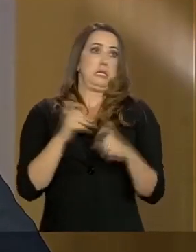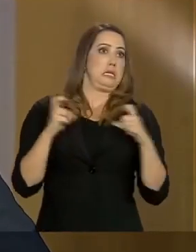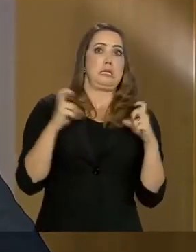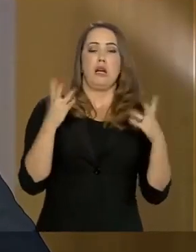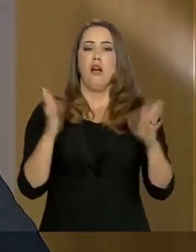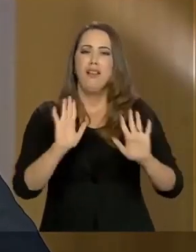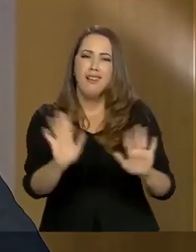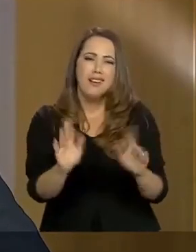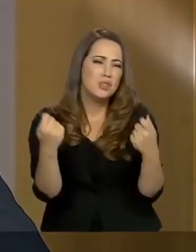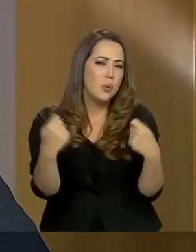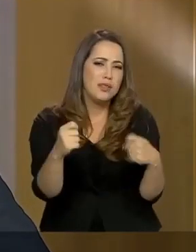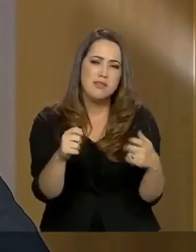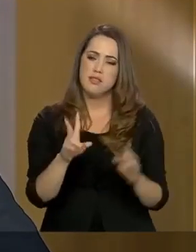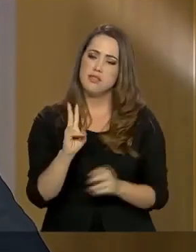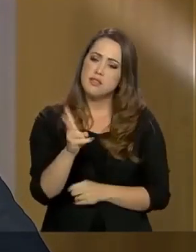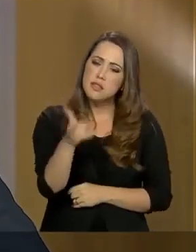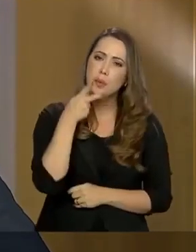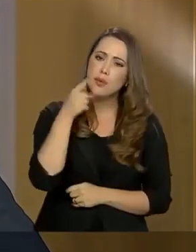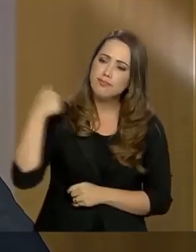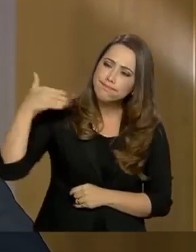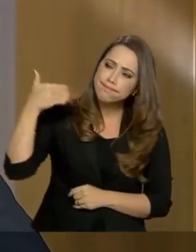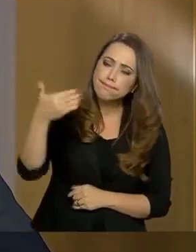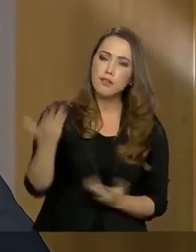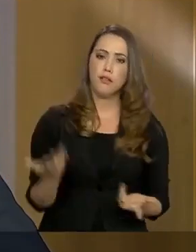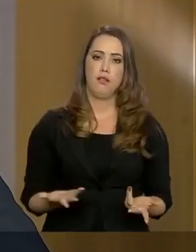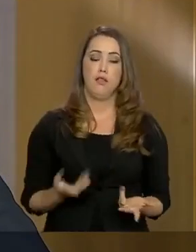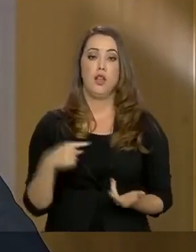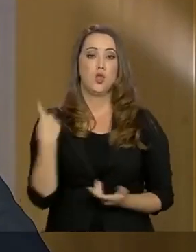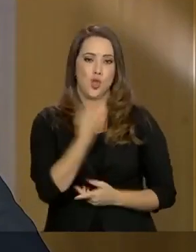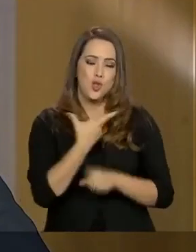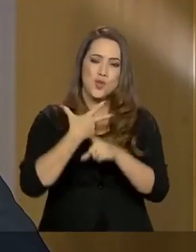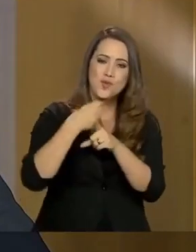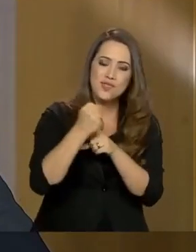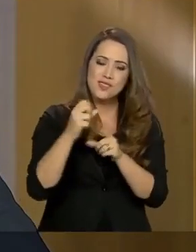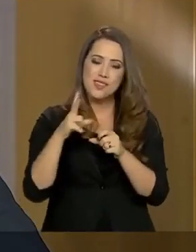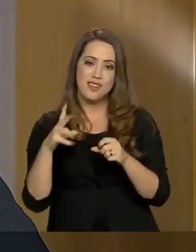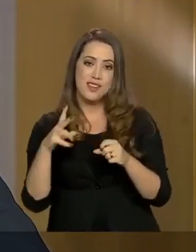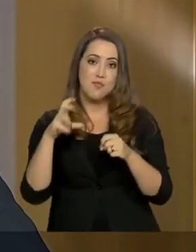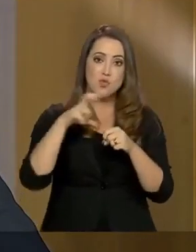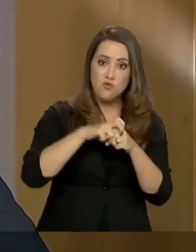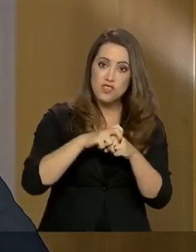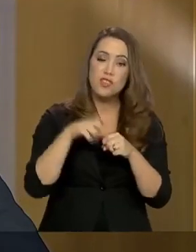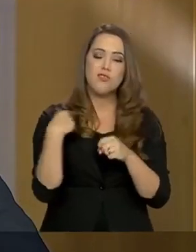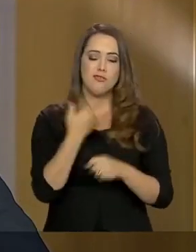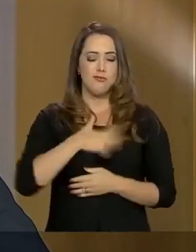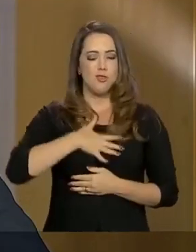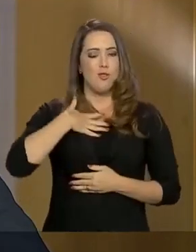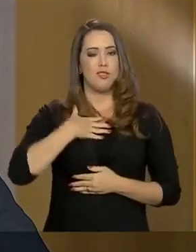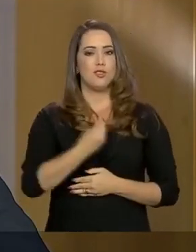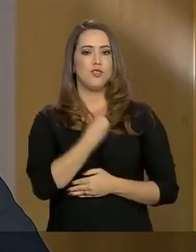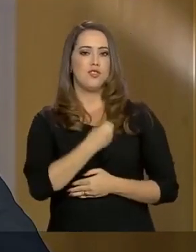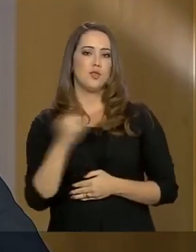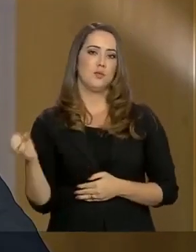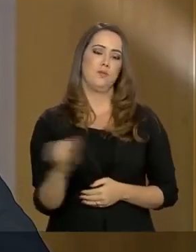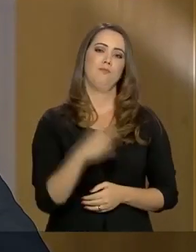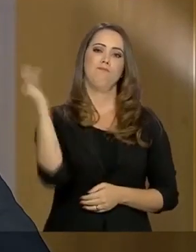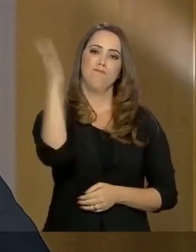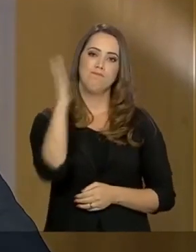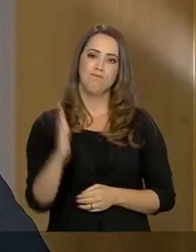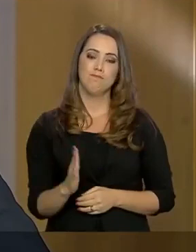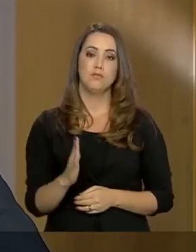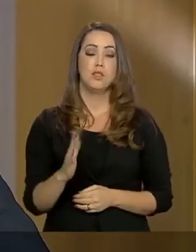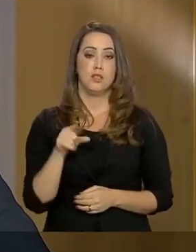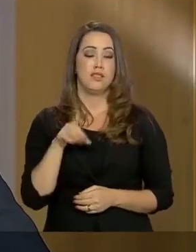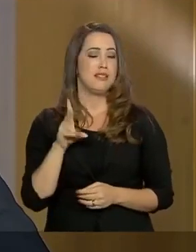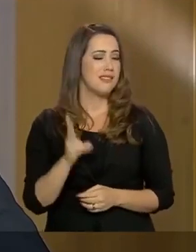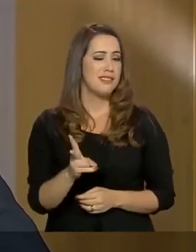histeria, como venho falando desde o princípio. Venceremos o vírus e nos orgulharemos de estar vivendo nesse novo Brasil,